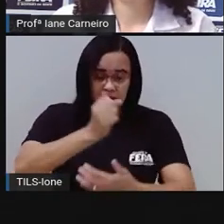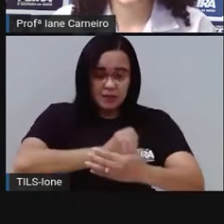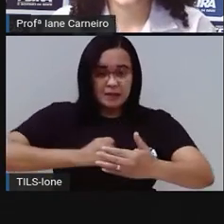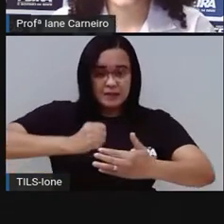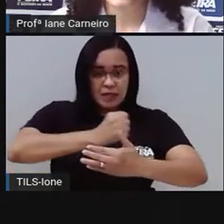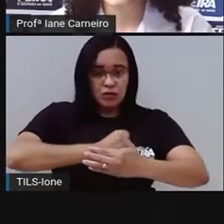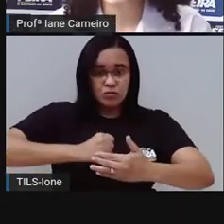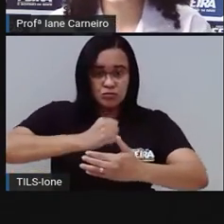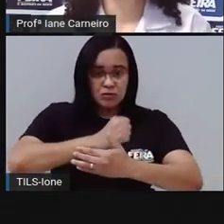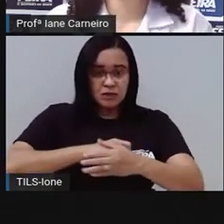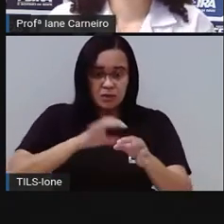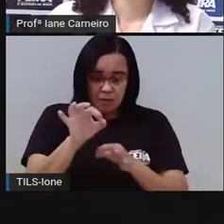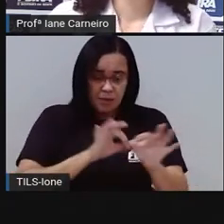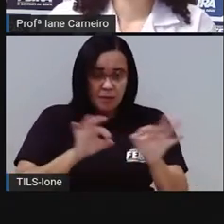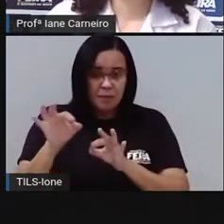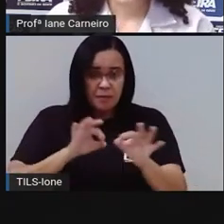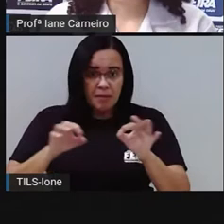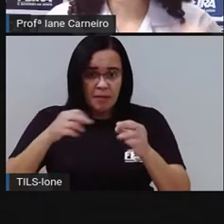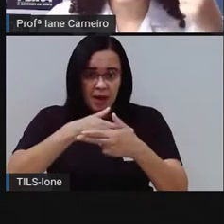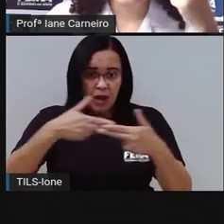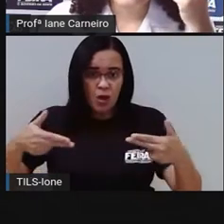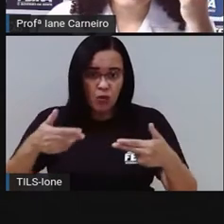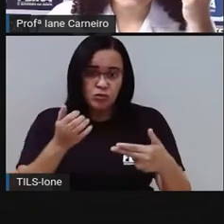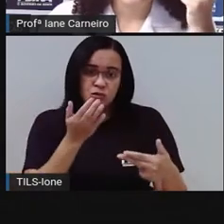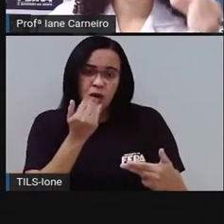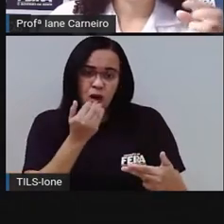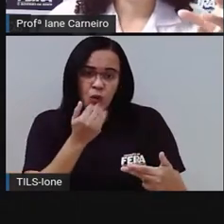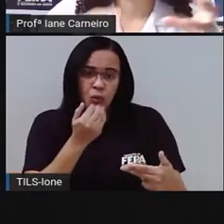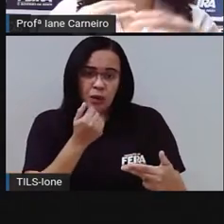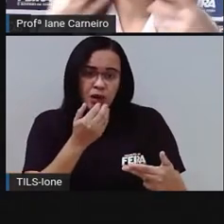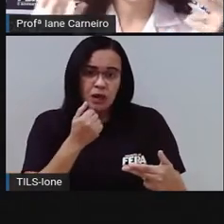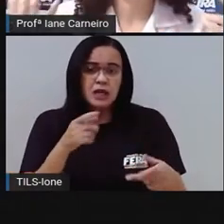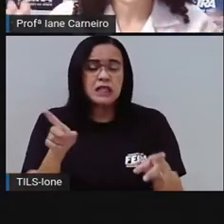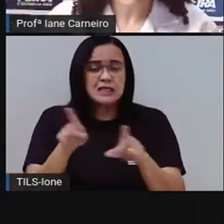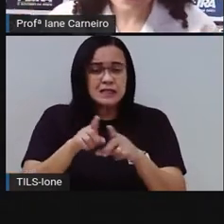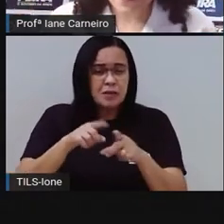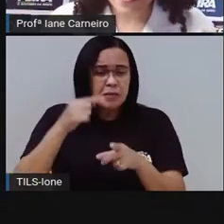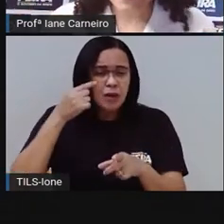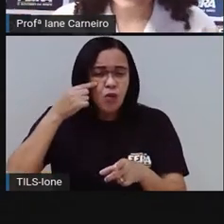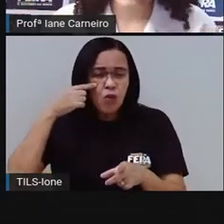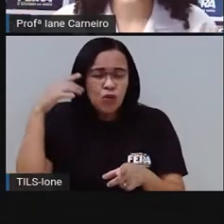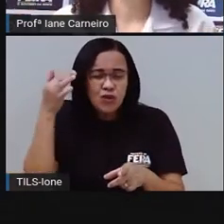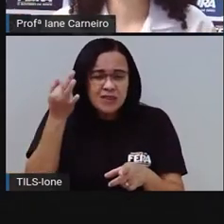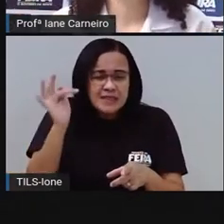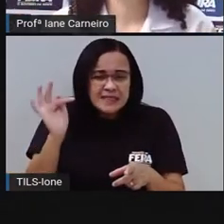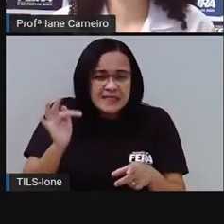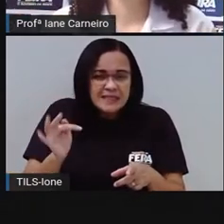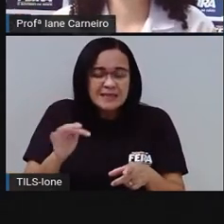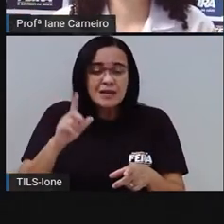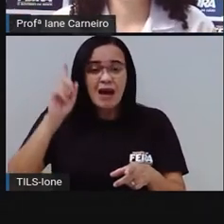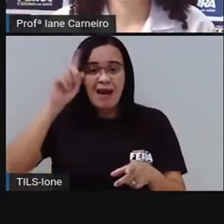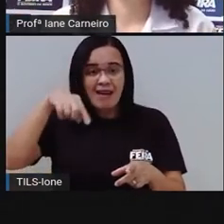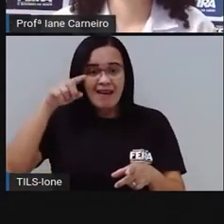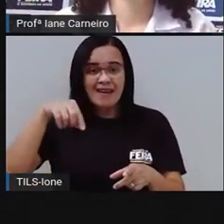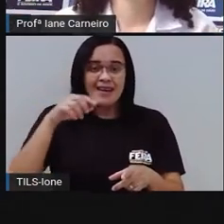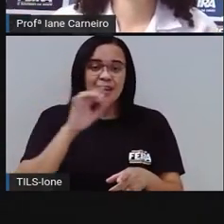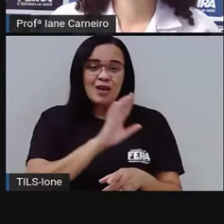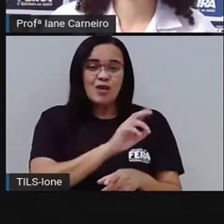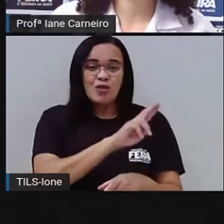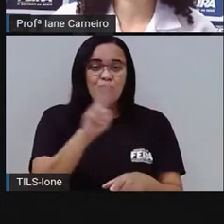Fazer a salada. Que arde o olho, ó. E aí ele tem várias capas mesmo. É a cebola.